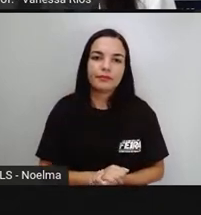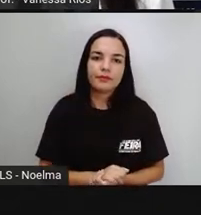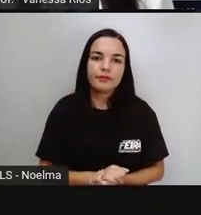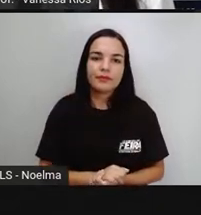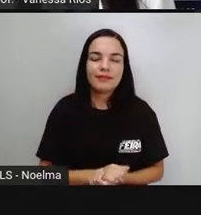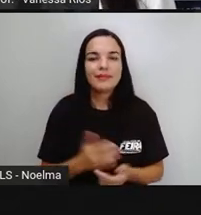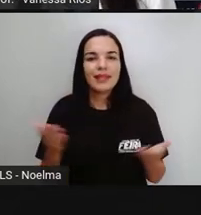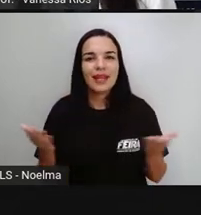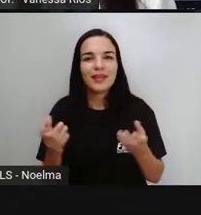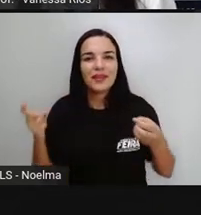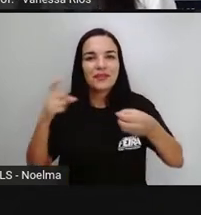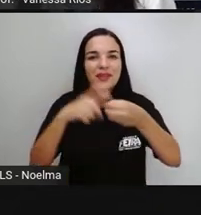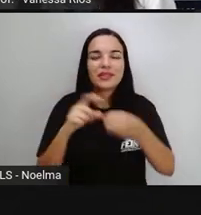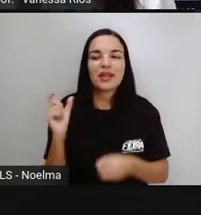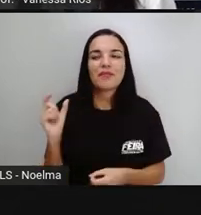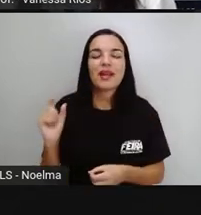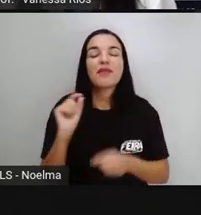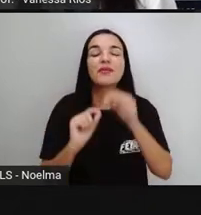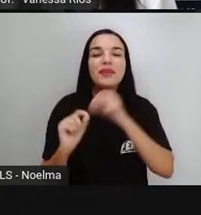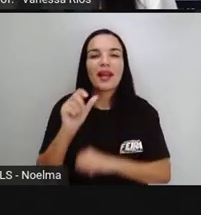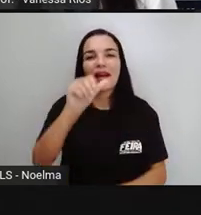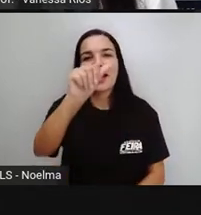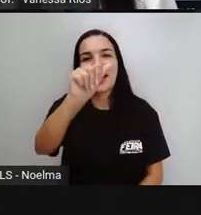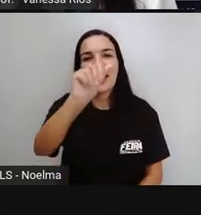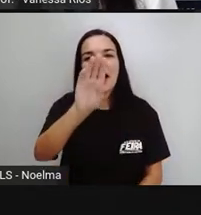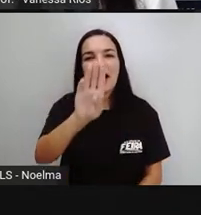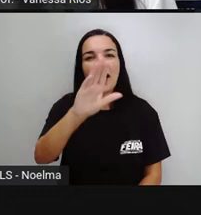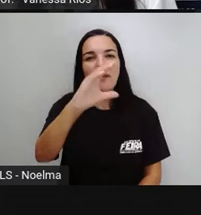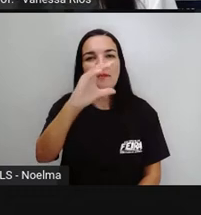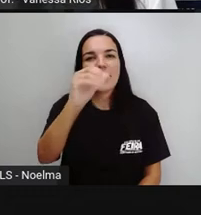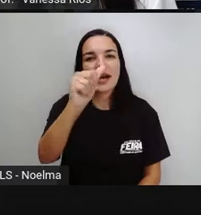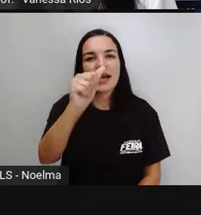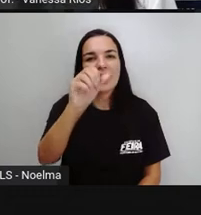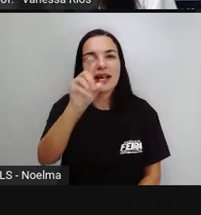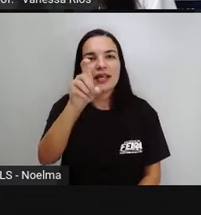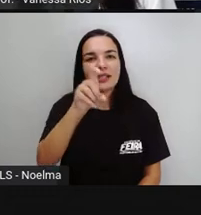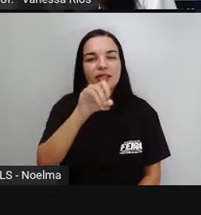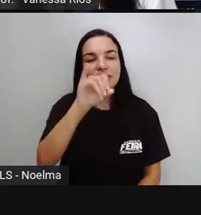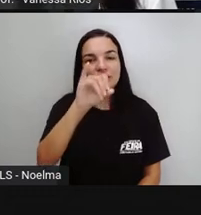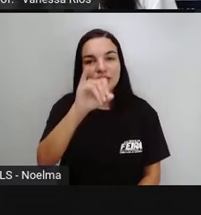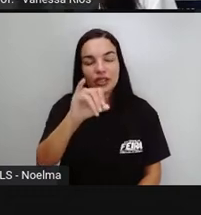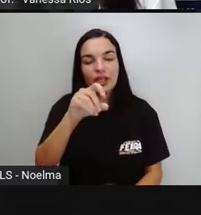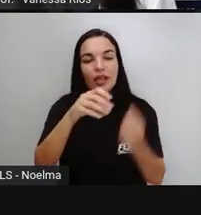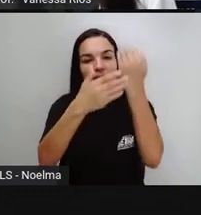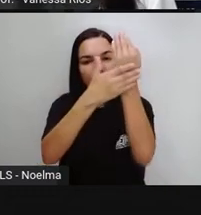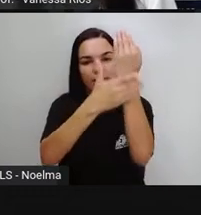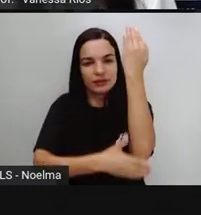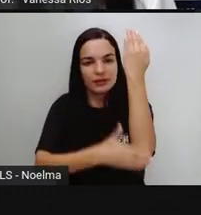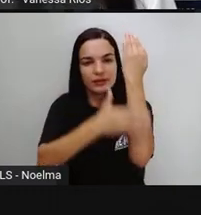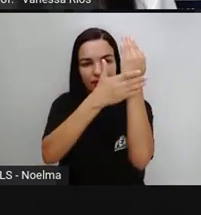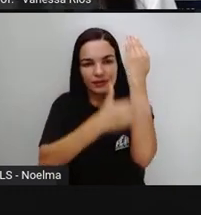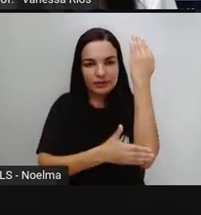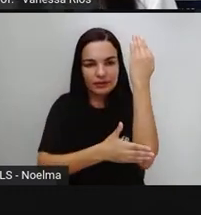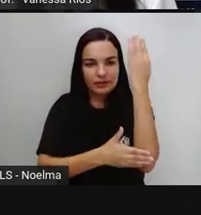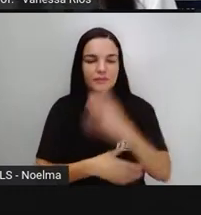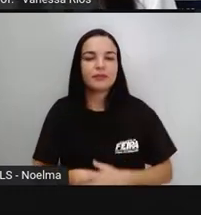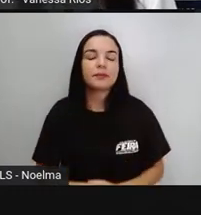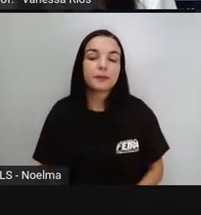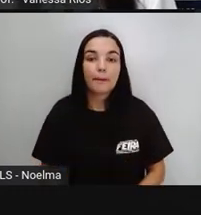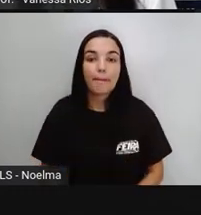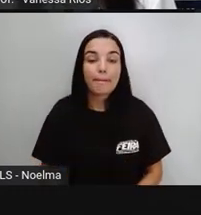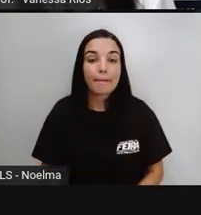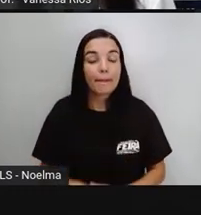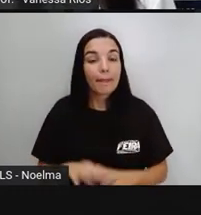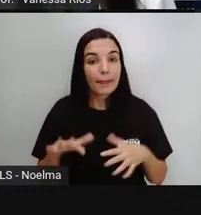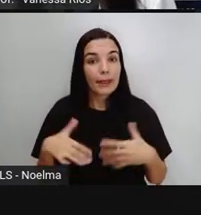E aí a Pró volta para a palavra lá do início da aula, que é a palavra O, abacaxi. Lembra aí que